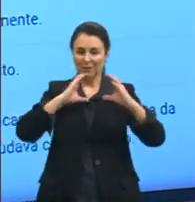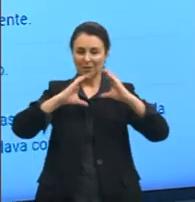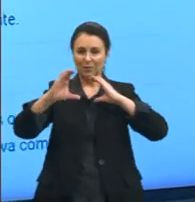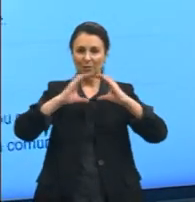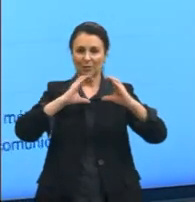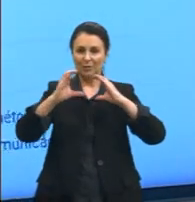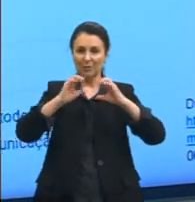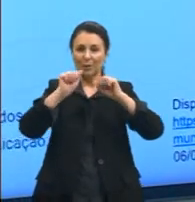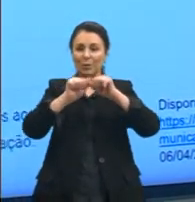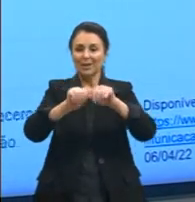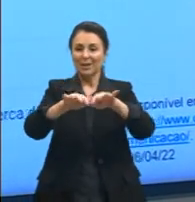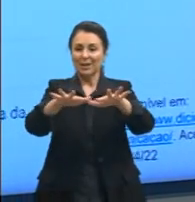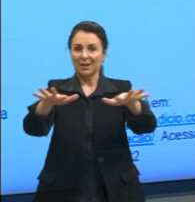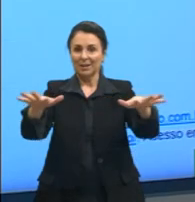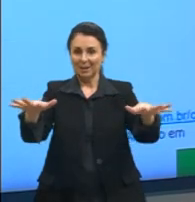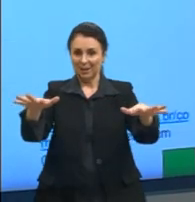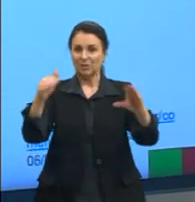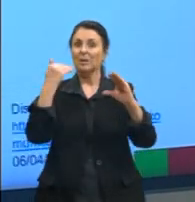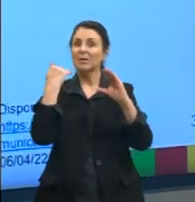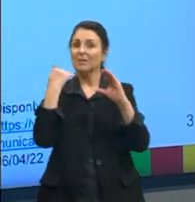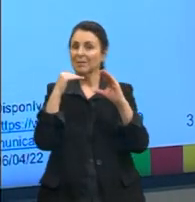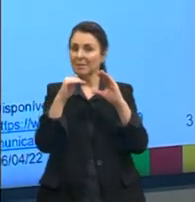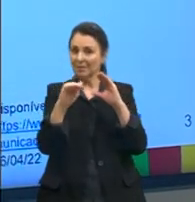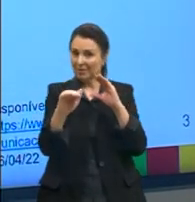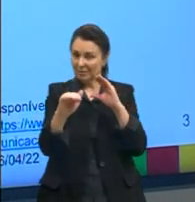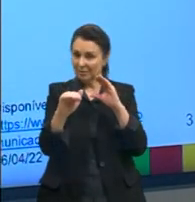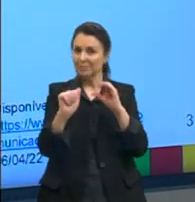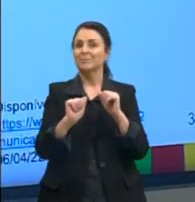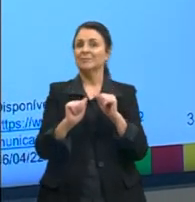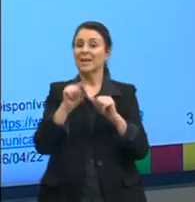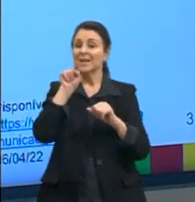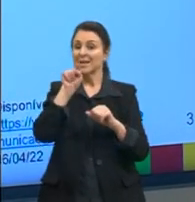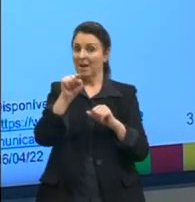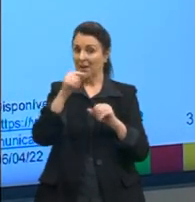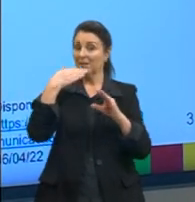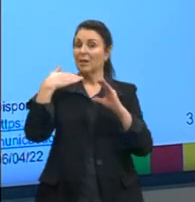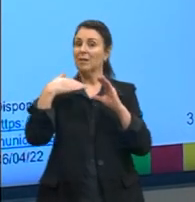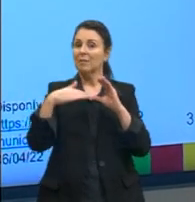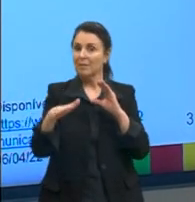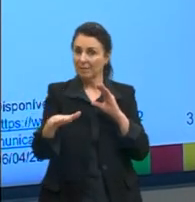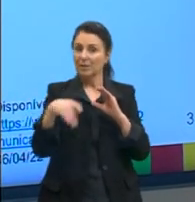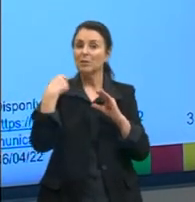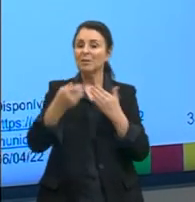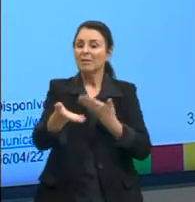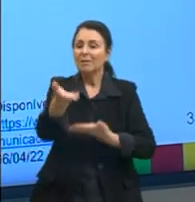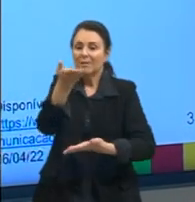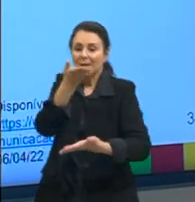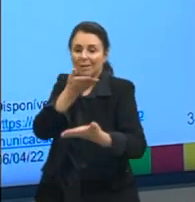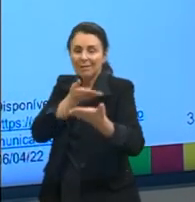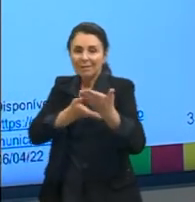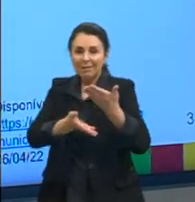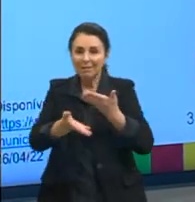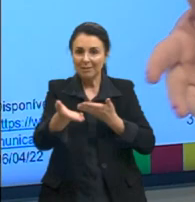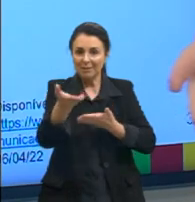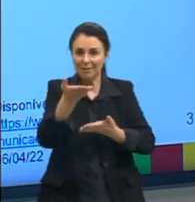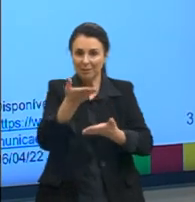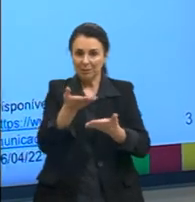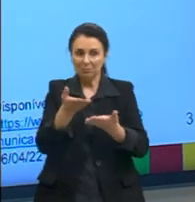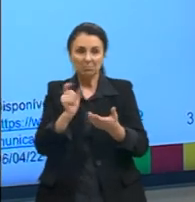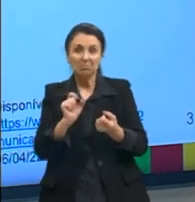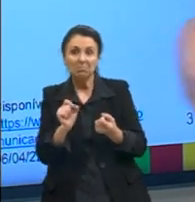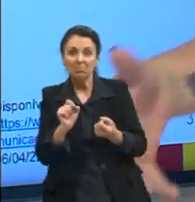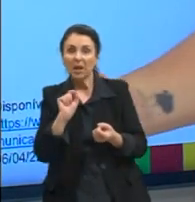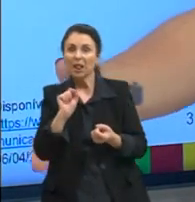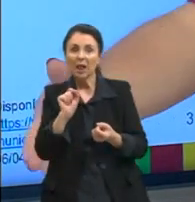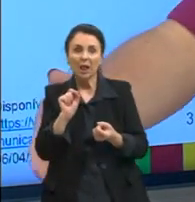transmitir uma mensagem para que essa mensagem seja compartilhada entre, no mínimo,